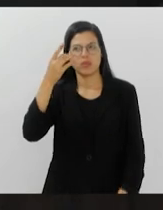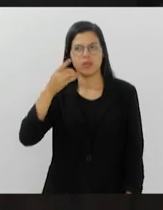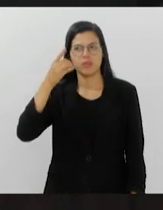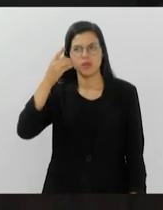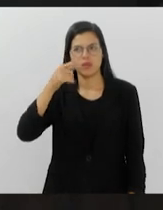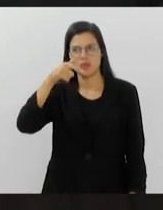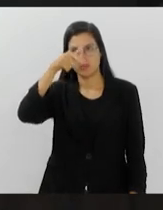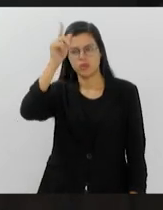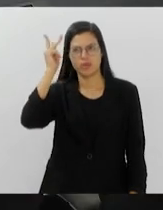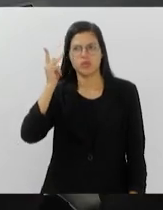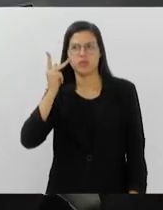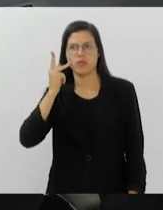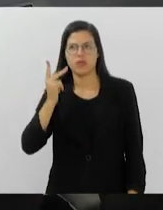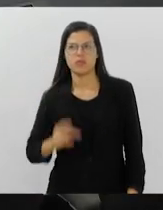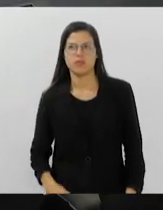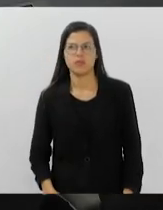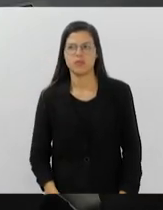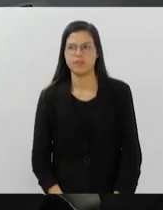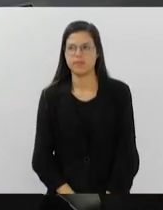Luiz Paulo.